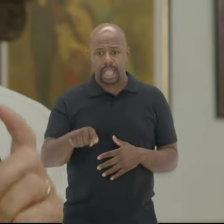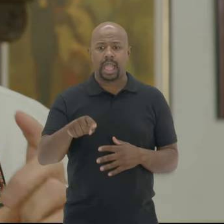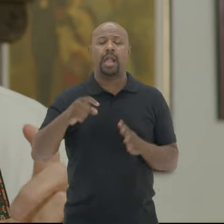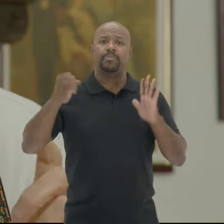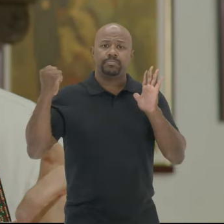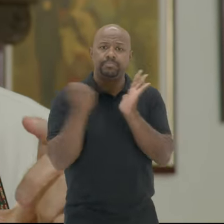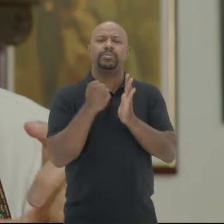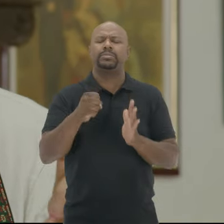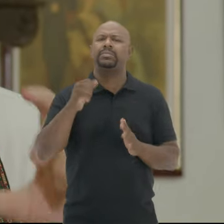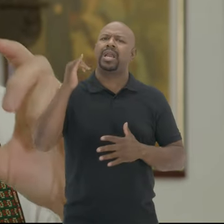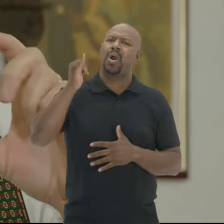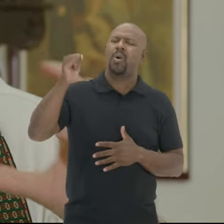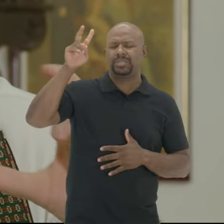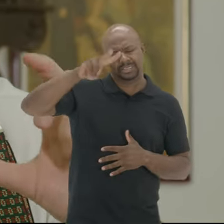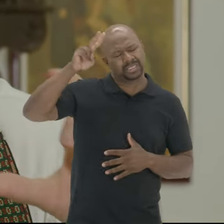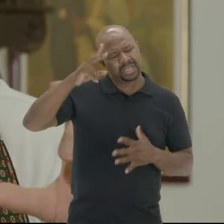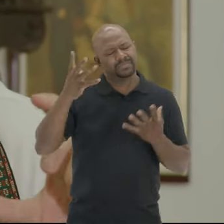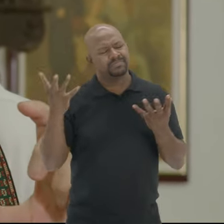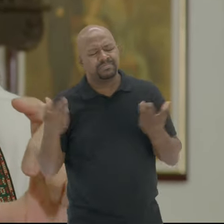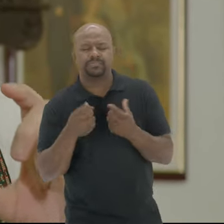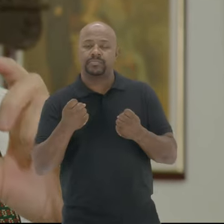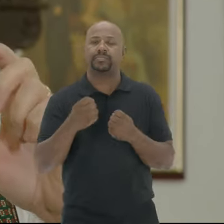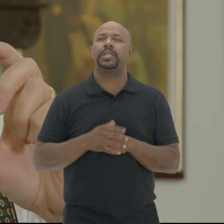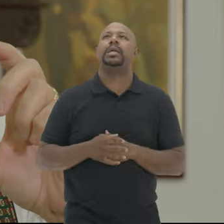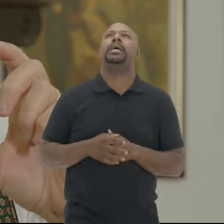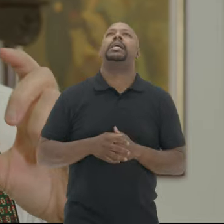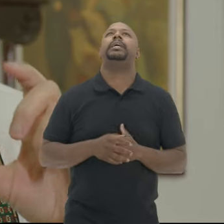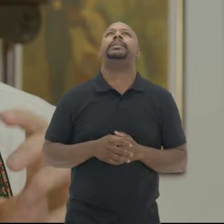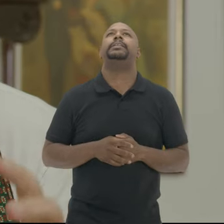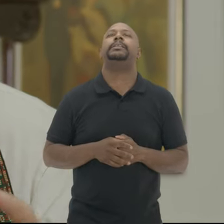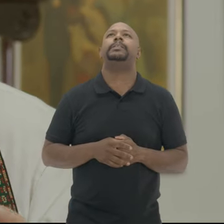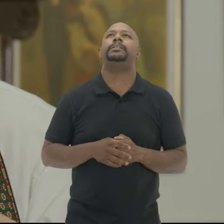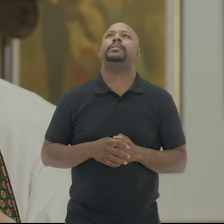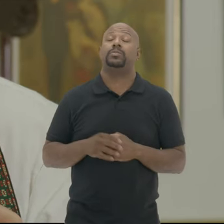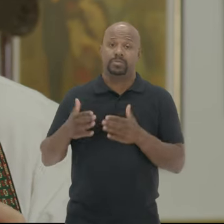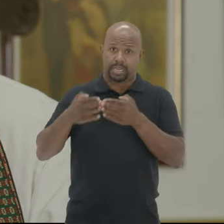É contado bem dramaticamente O navio